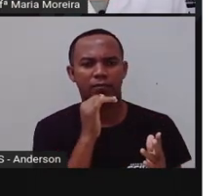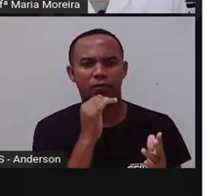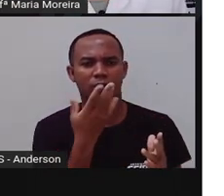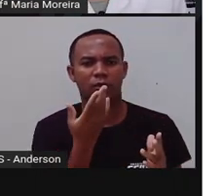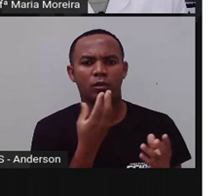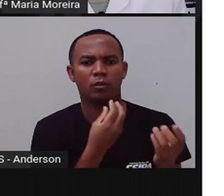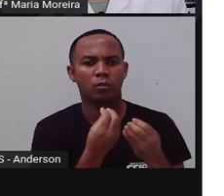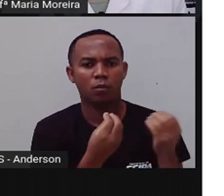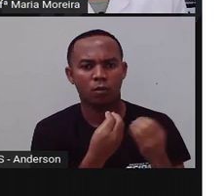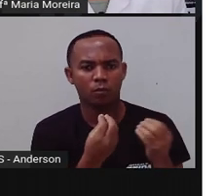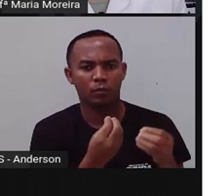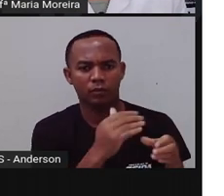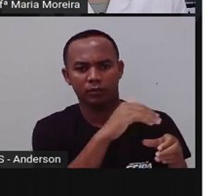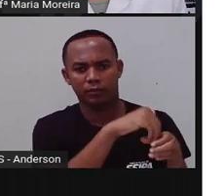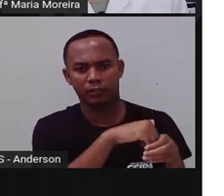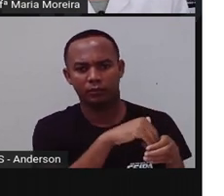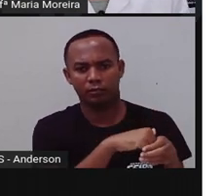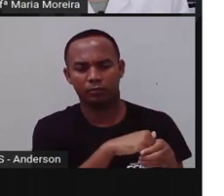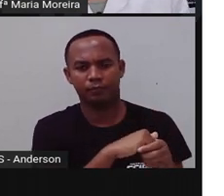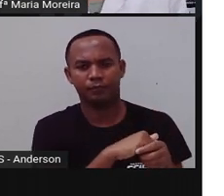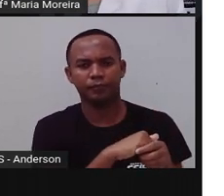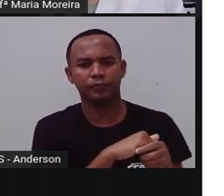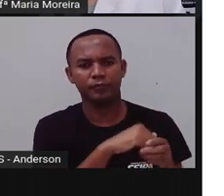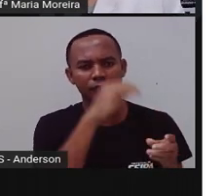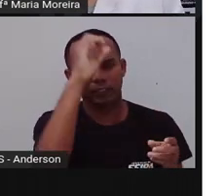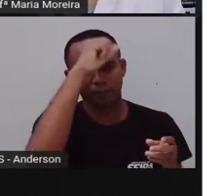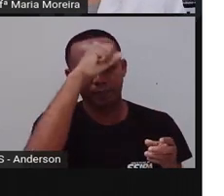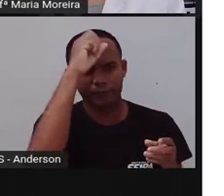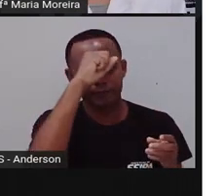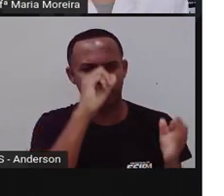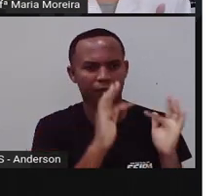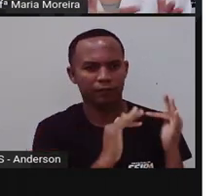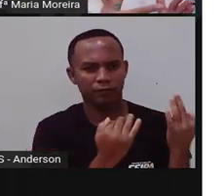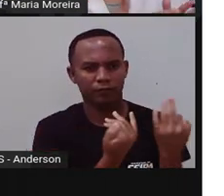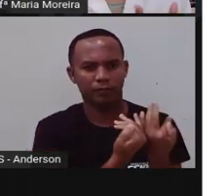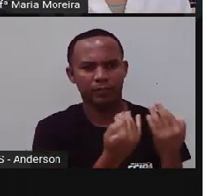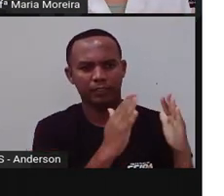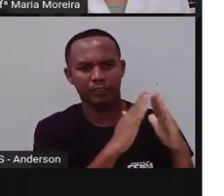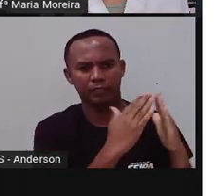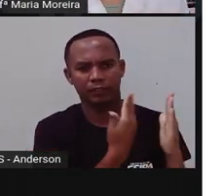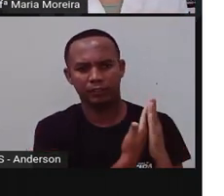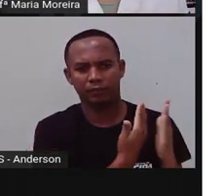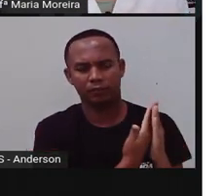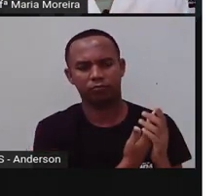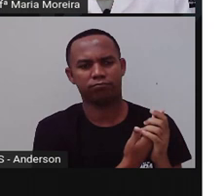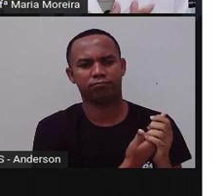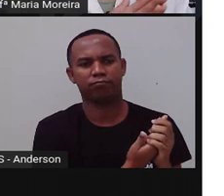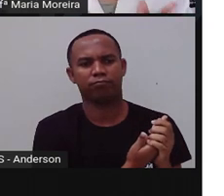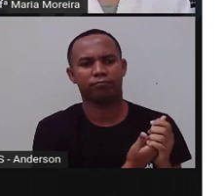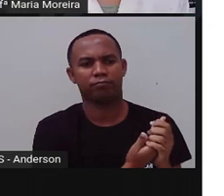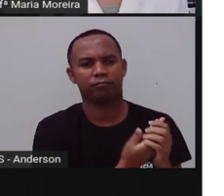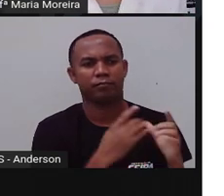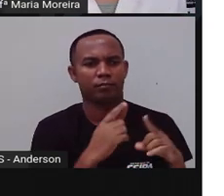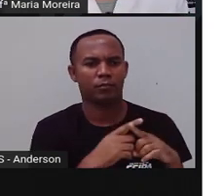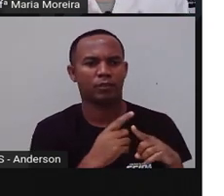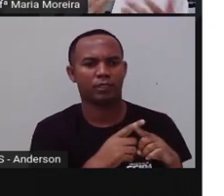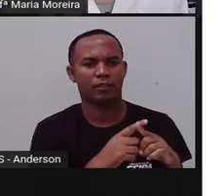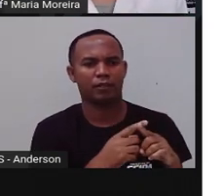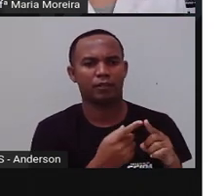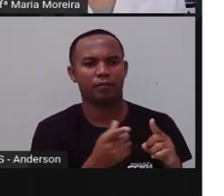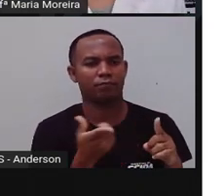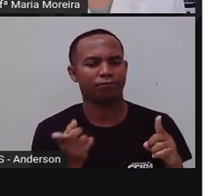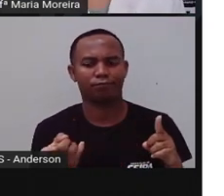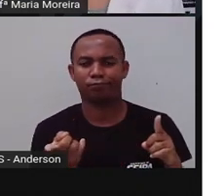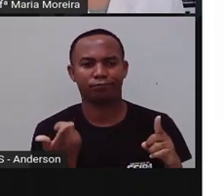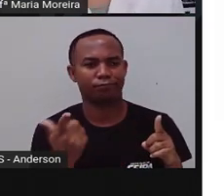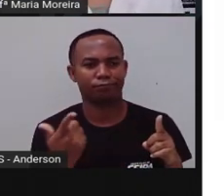E aí, o que que acontecia? Elas tinham que aprender em casa porque não existiam o professor, não existia a sala de aula e não